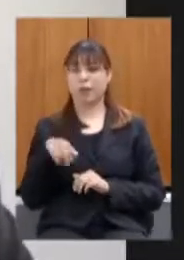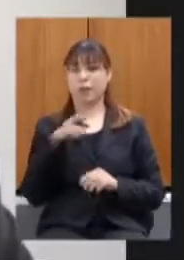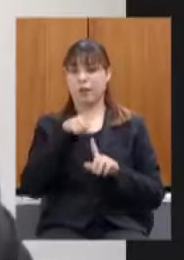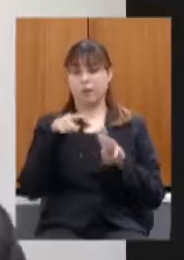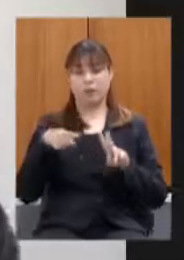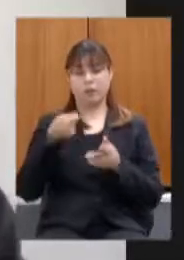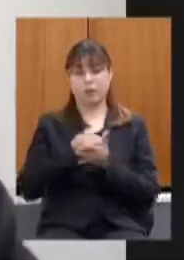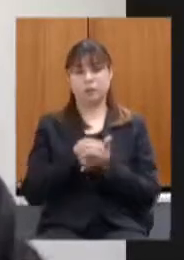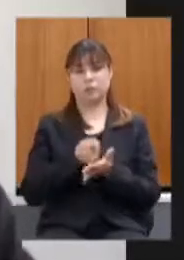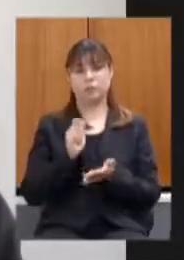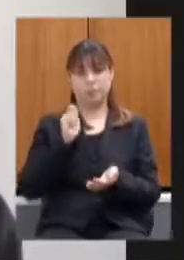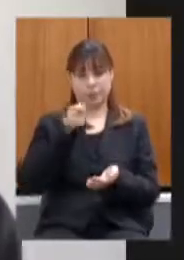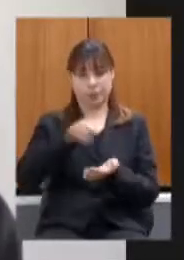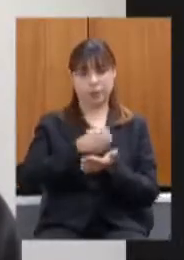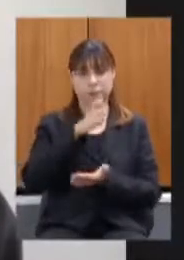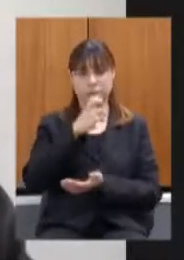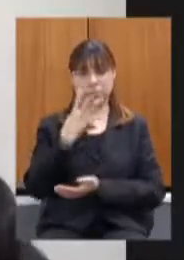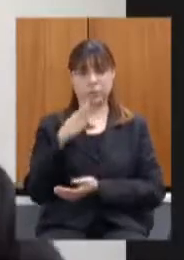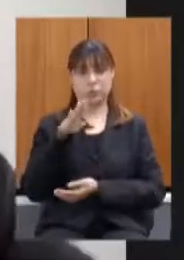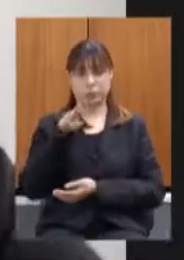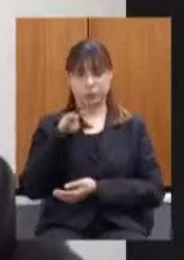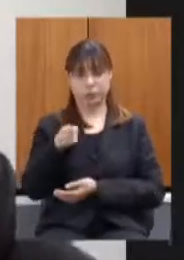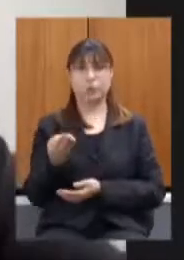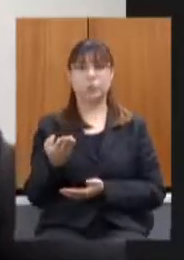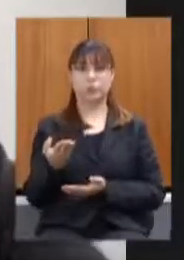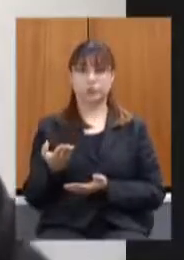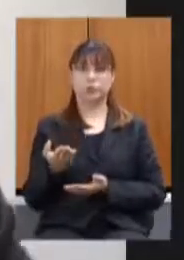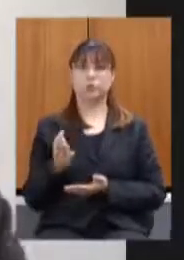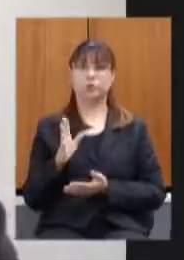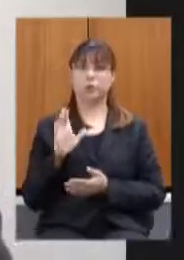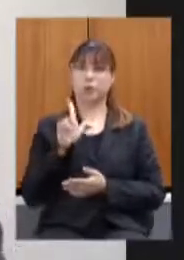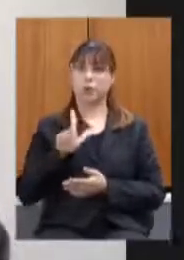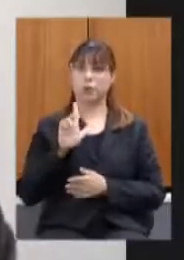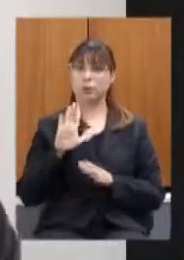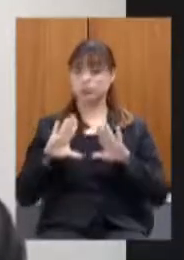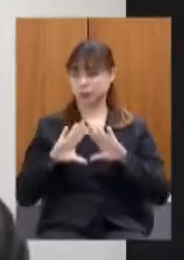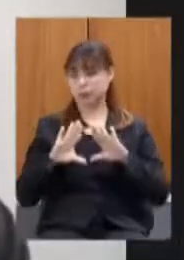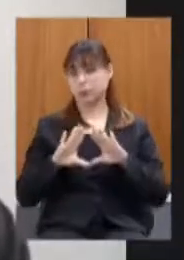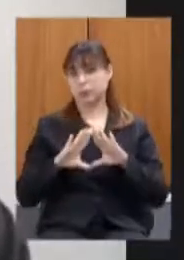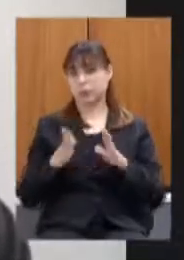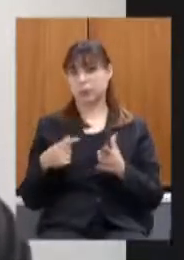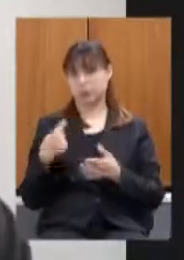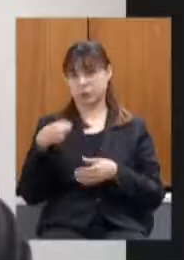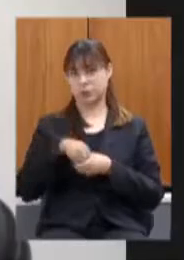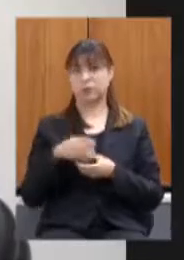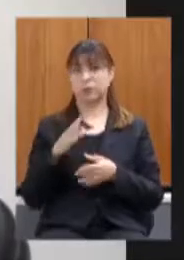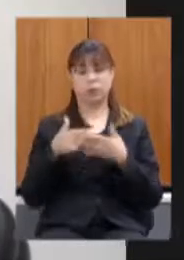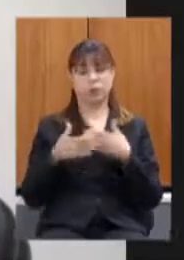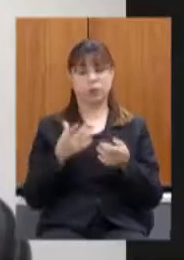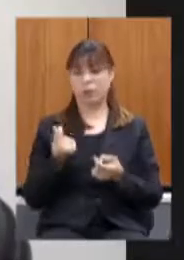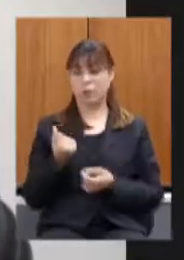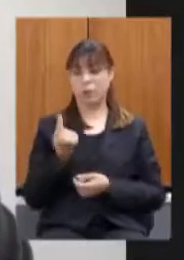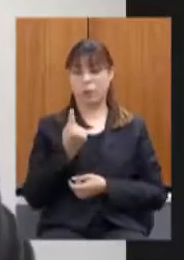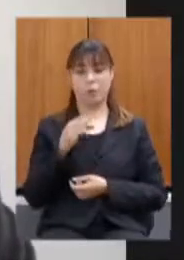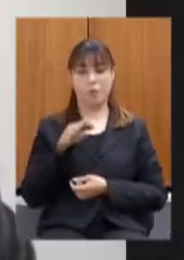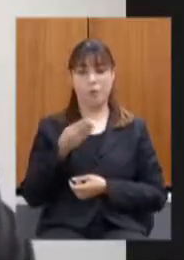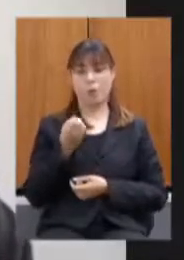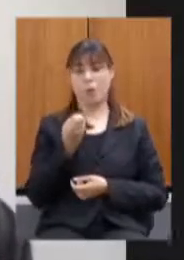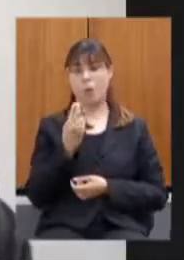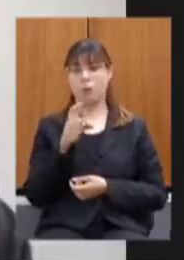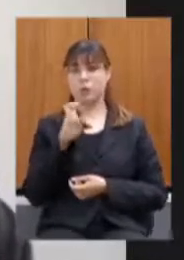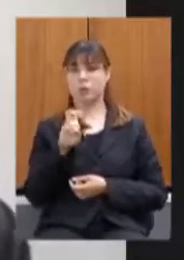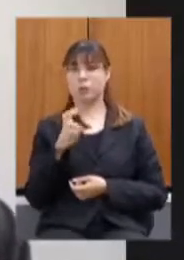vai estar na Assembleia porque nós vamos aprovar aí já aprovamos em primeiro turno qualquer valor seja 1 bilhão ou 54